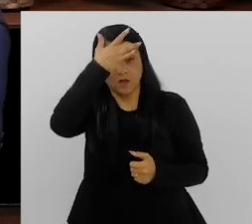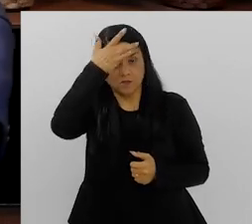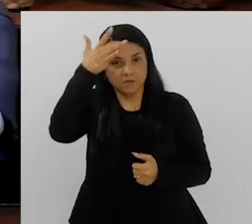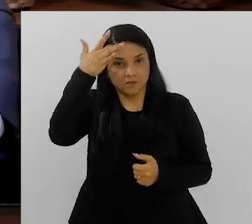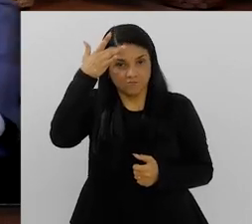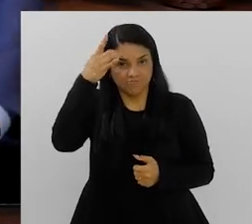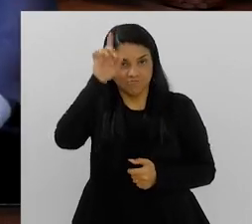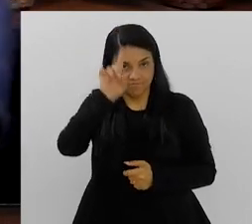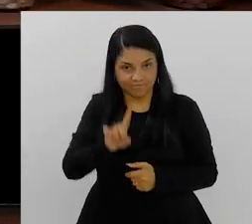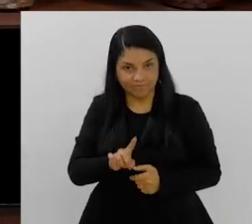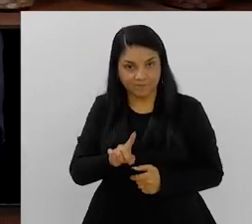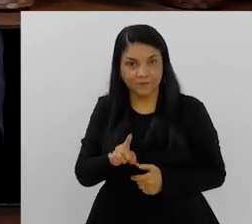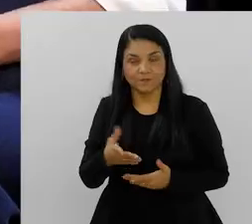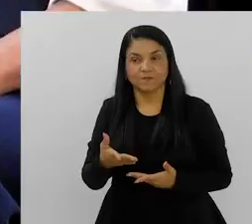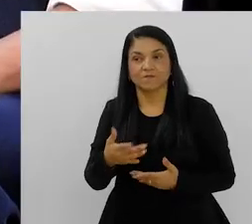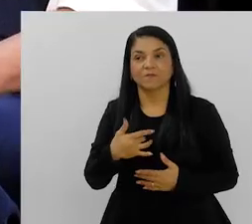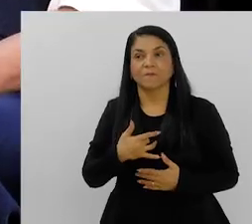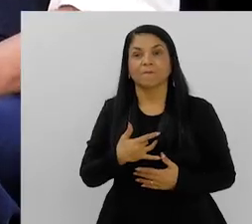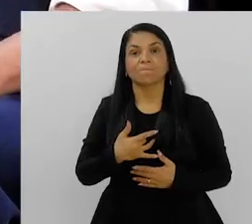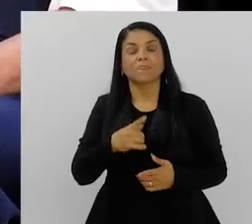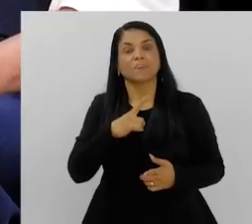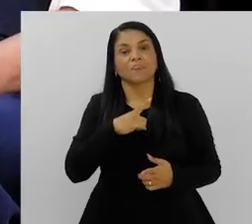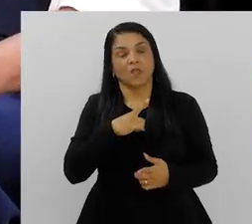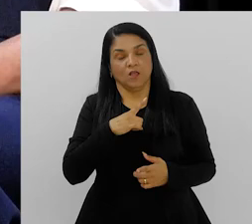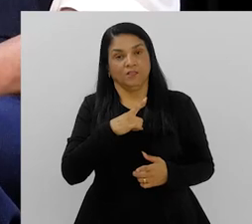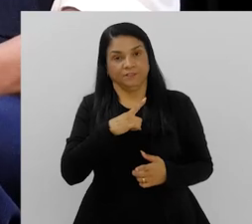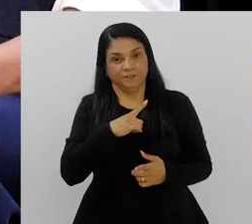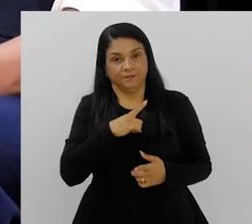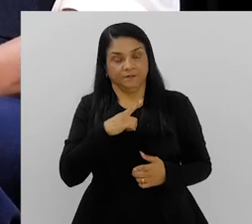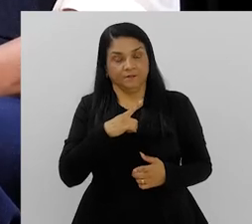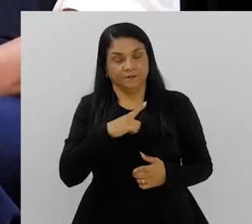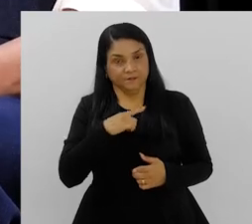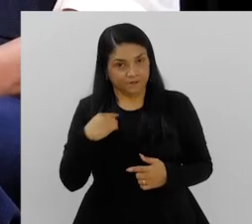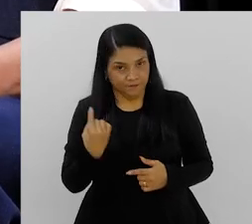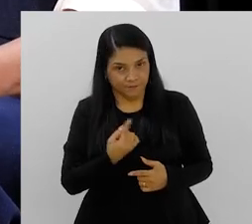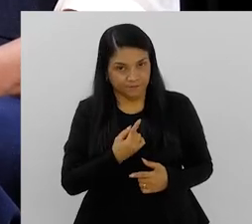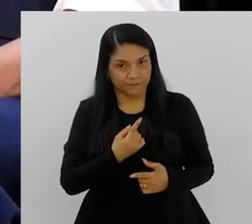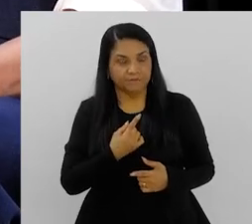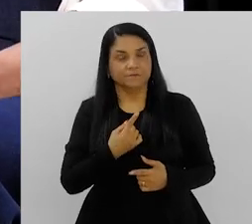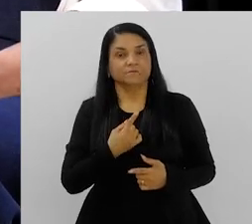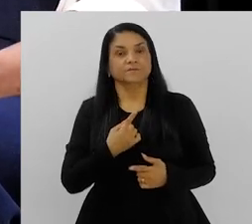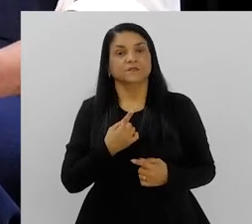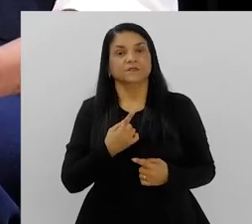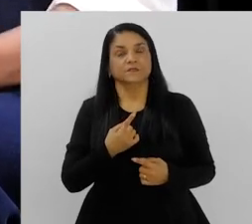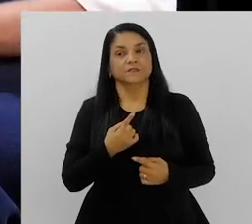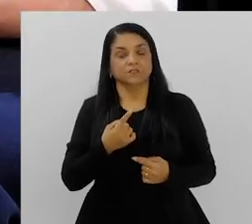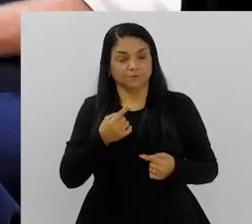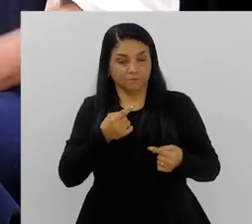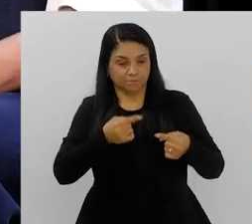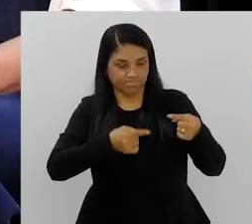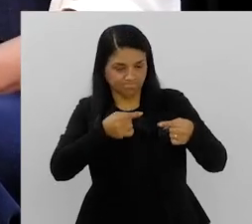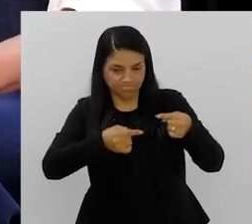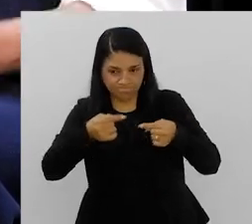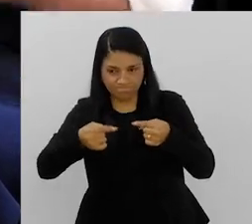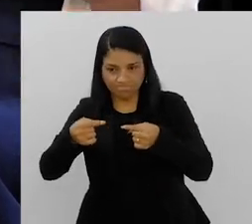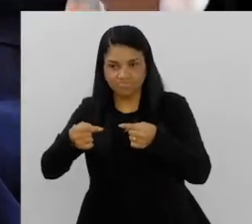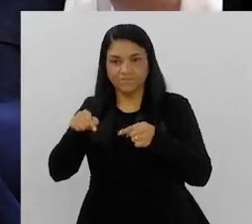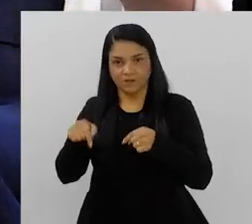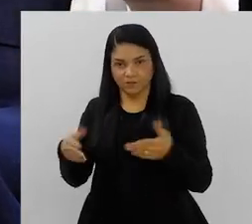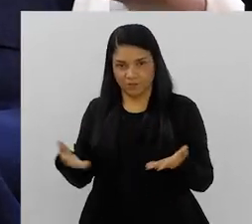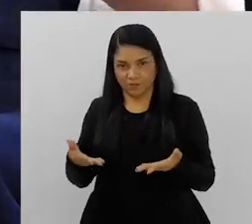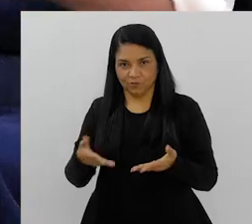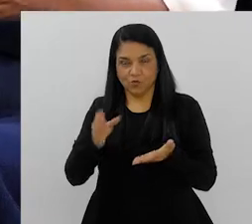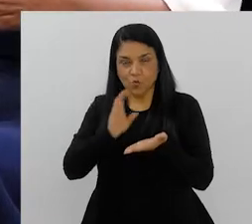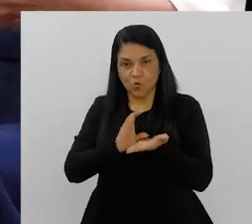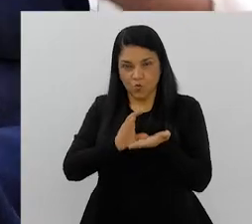assegurado? O direito à saúde mental. Então, nós temos, assim, com base nesses espaços de escuta, porque